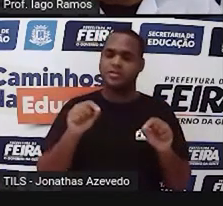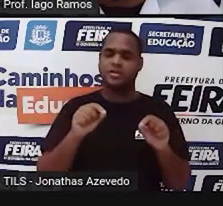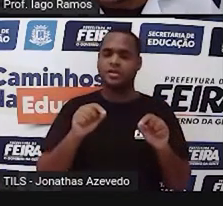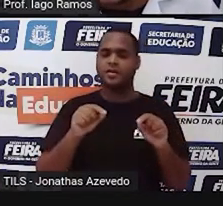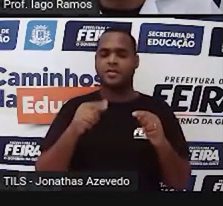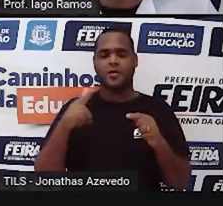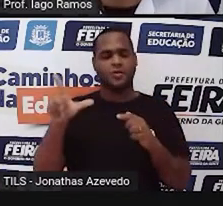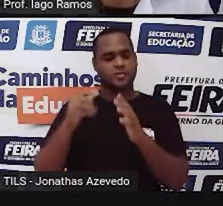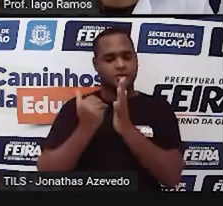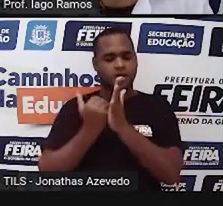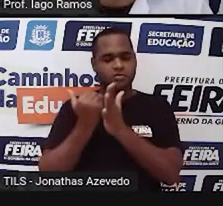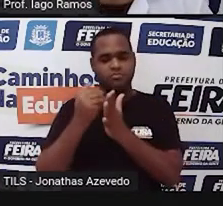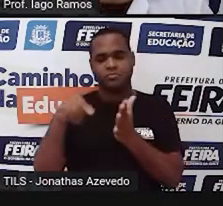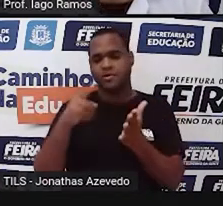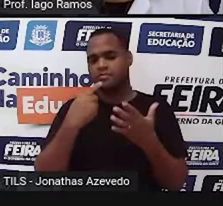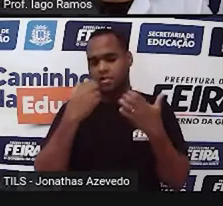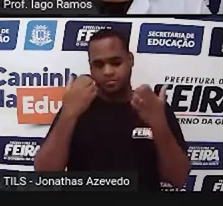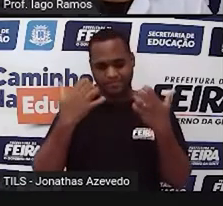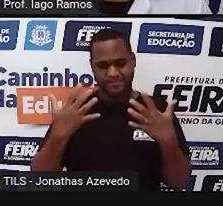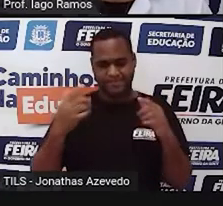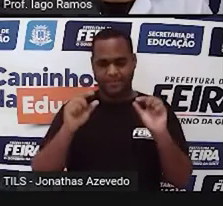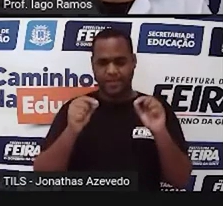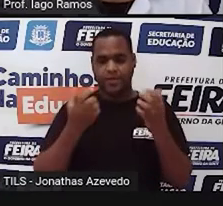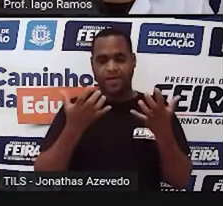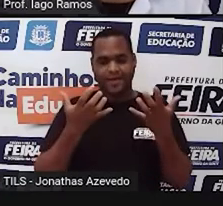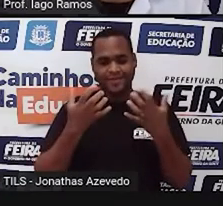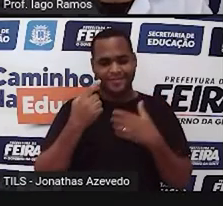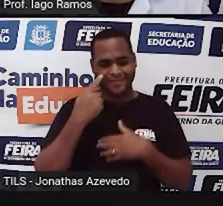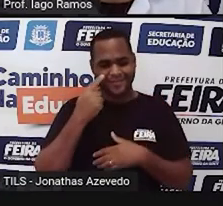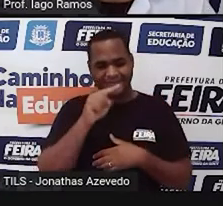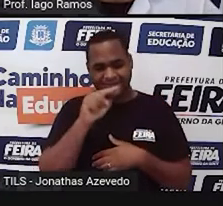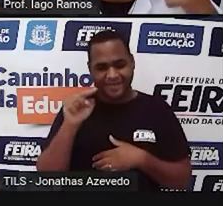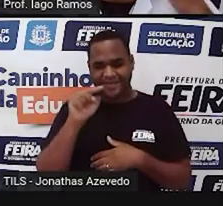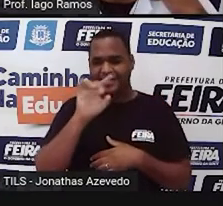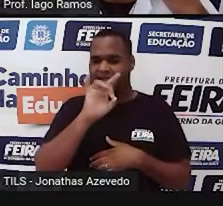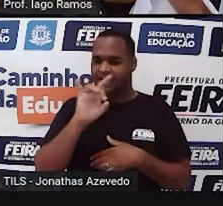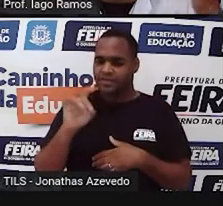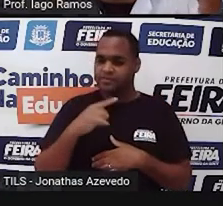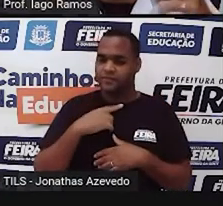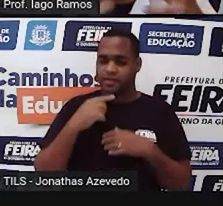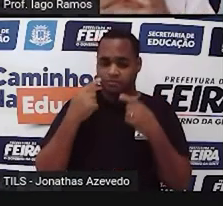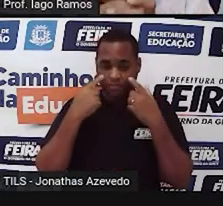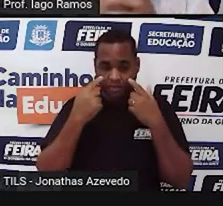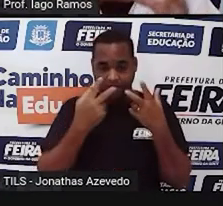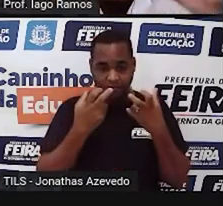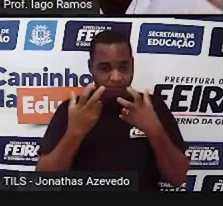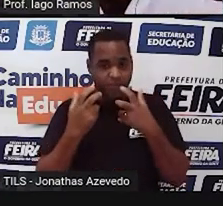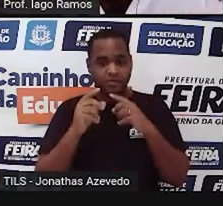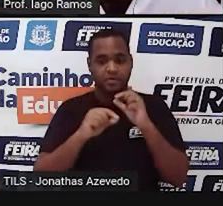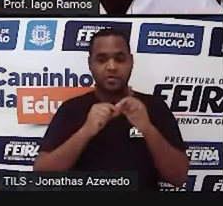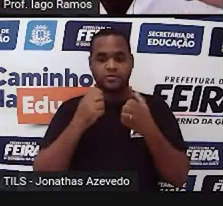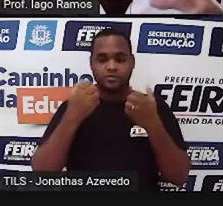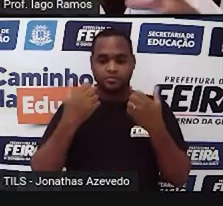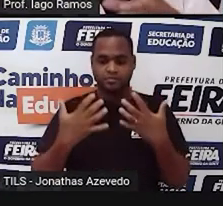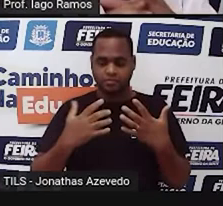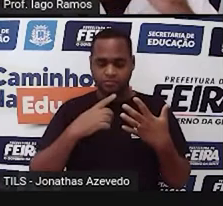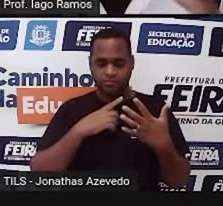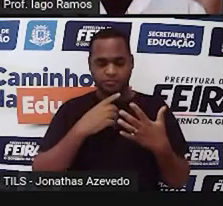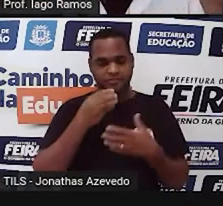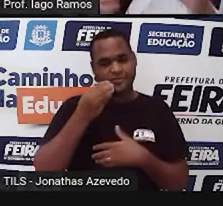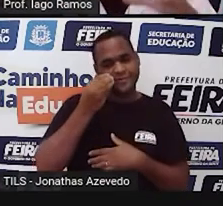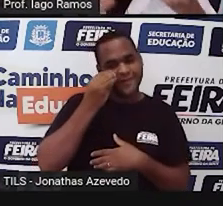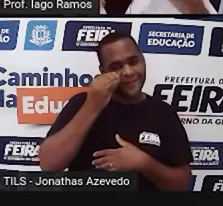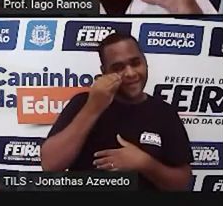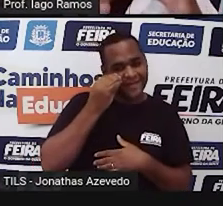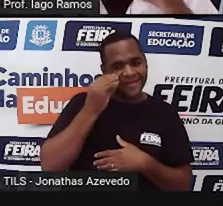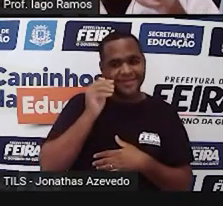fora essas que a gente já falou, eu queria que você observasse um pouquinho, que você parasse pra olhar um pouquinho aí, ó, pra tentar...